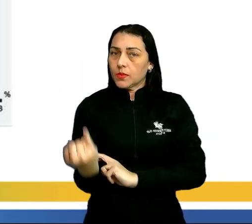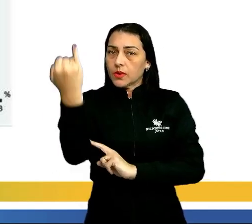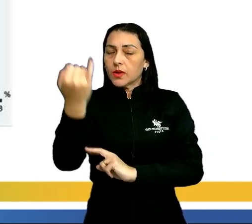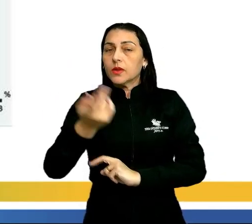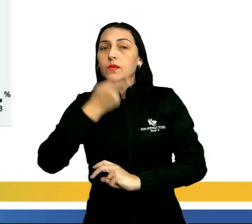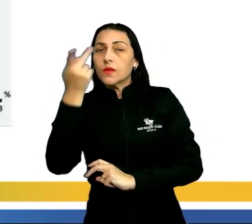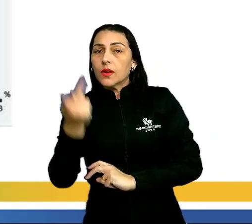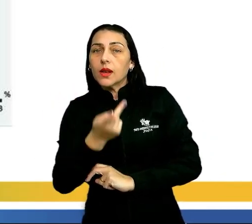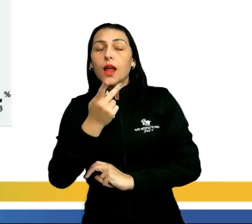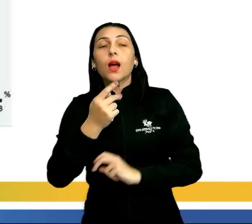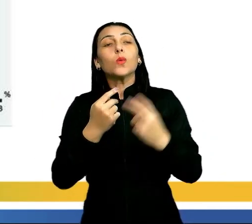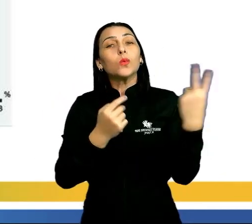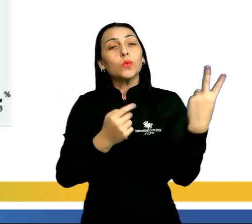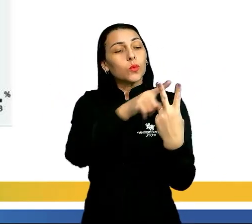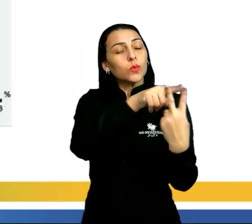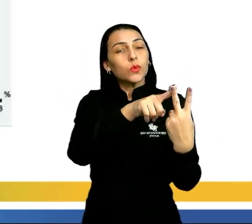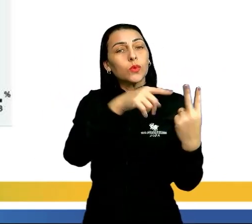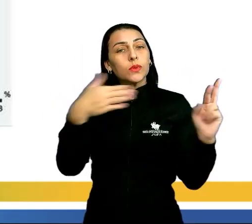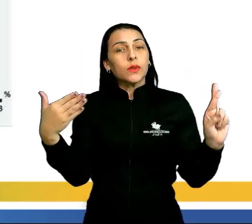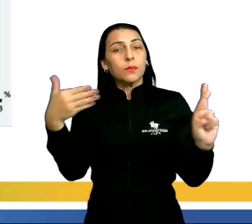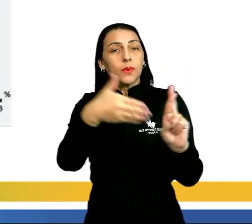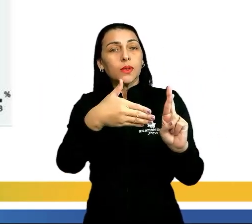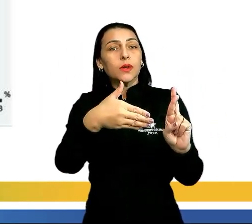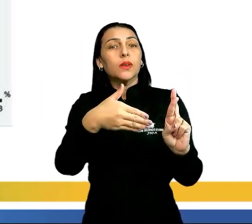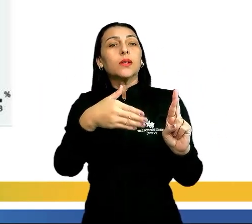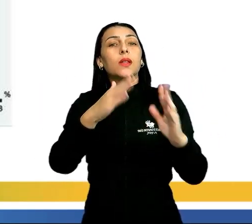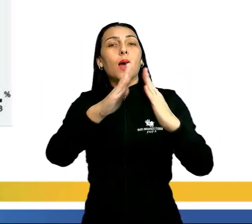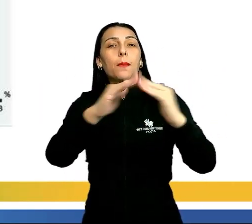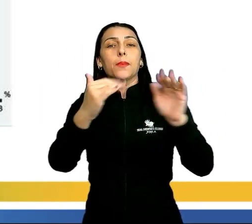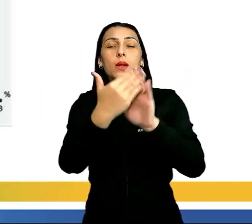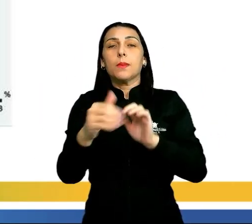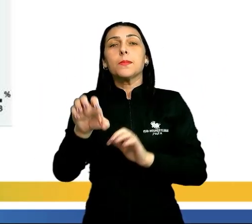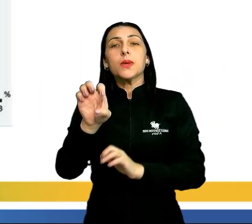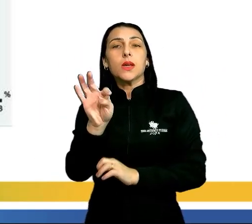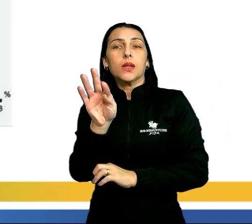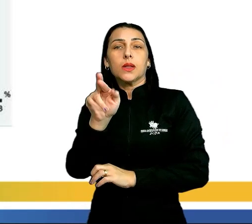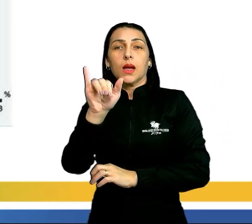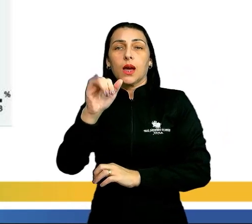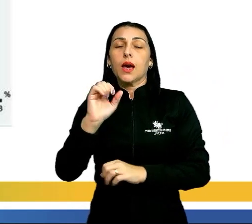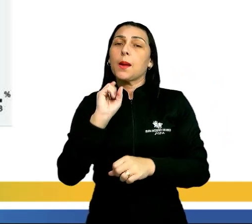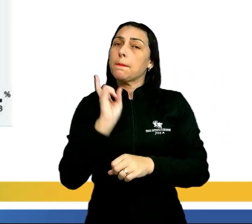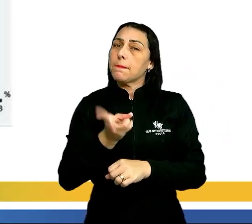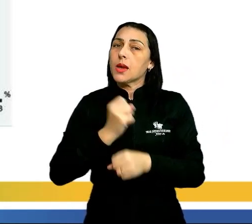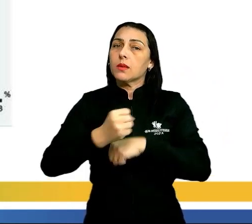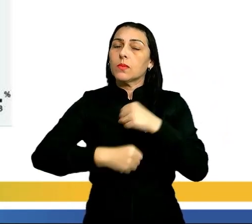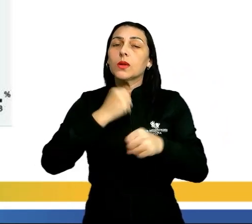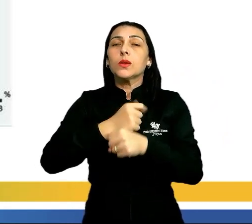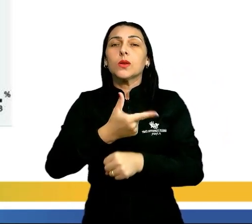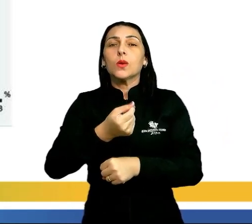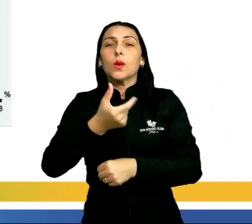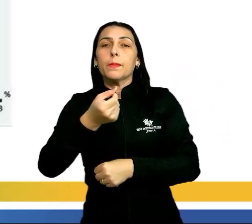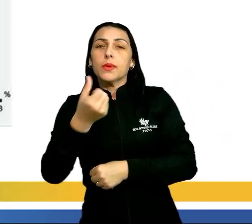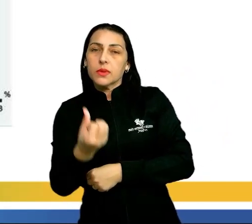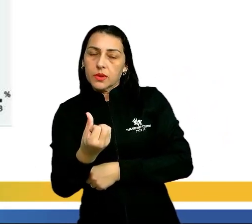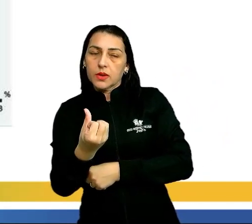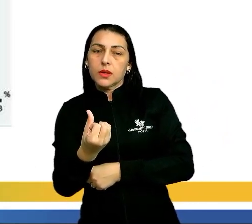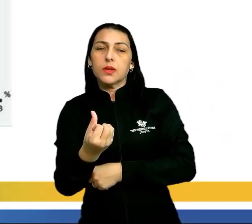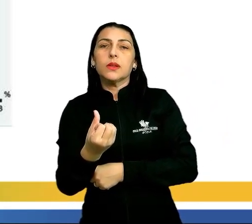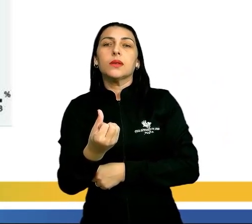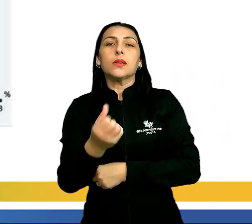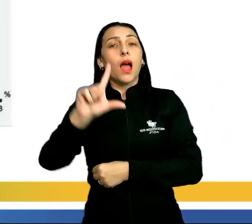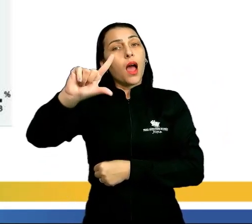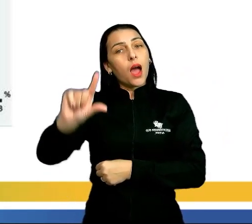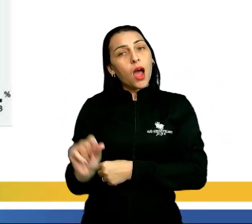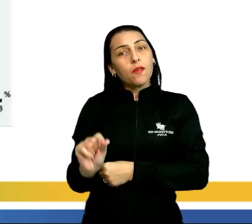que ambos representam a pirâmide etária do mesmo ano, que é 2006. Então, África 2006, Europa